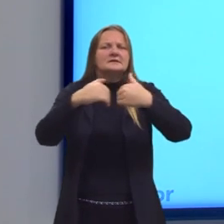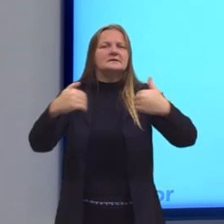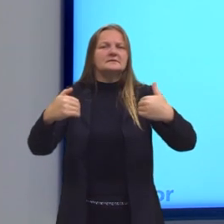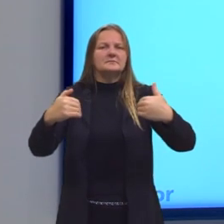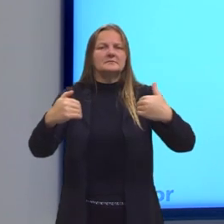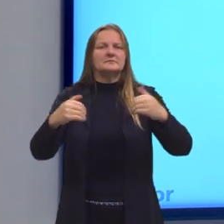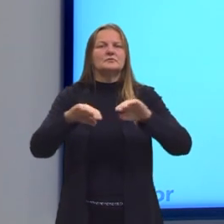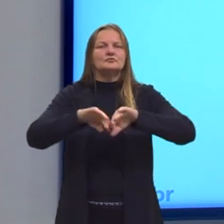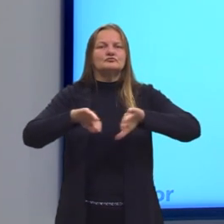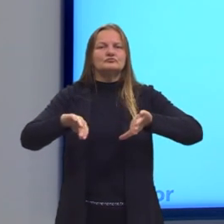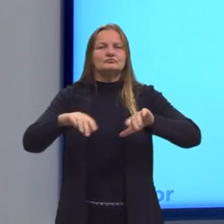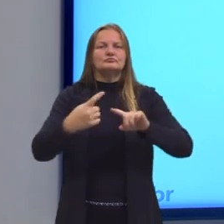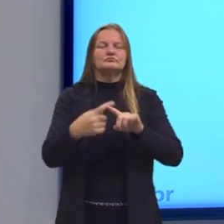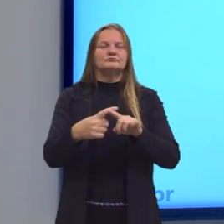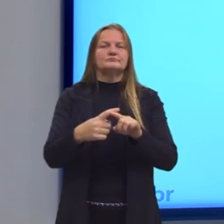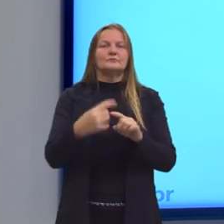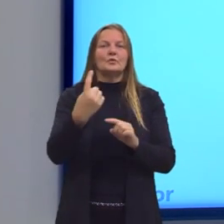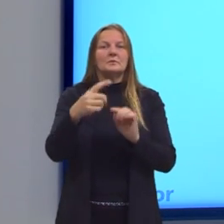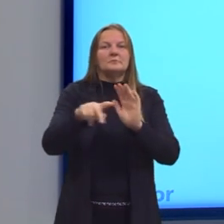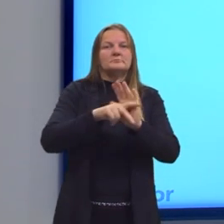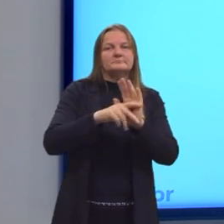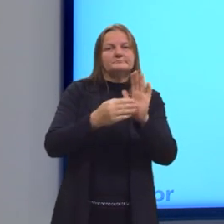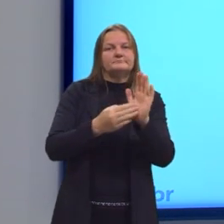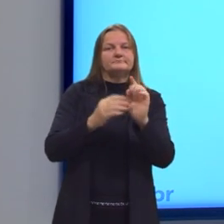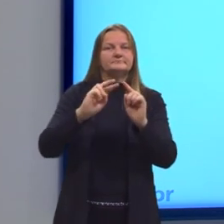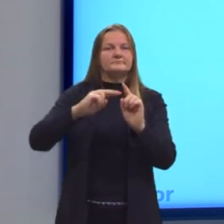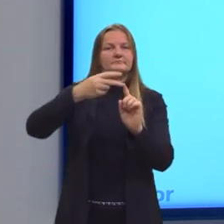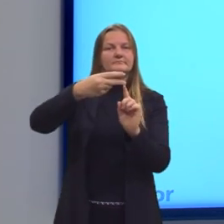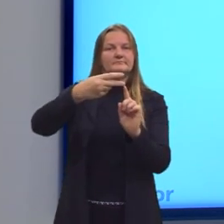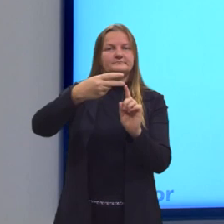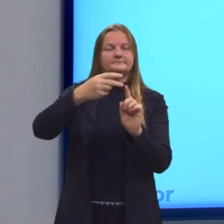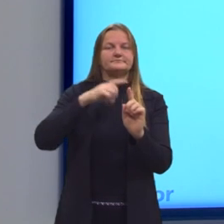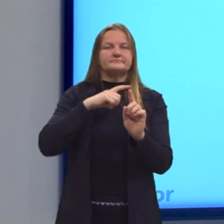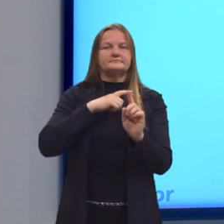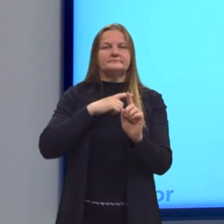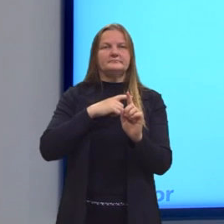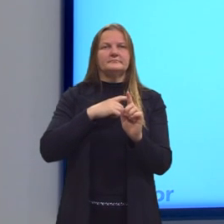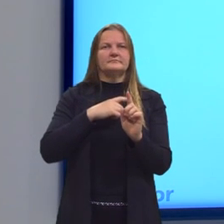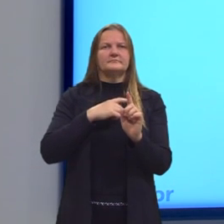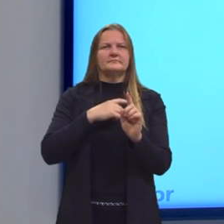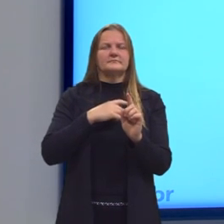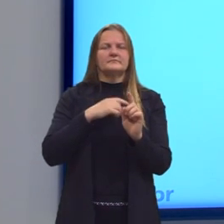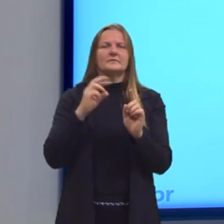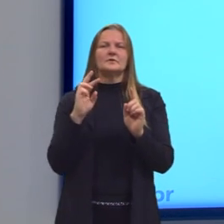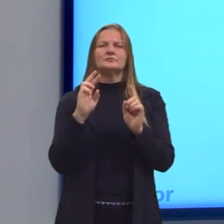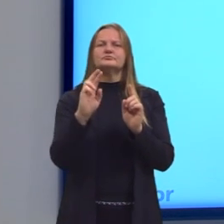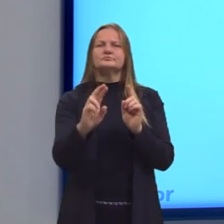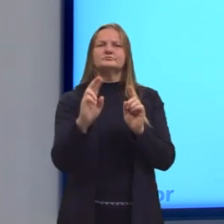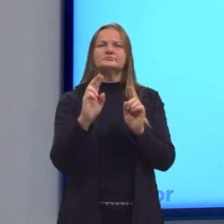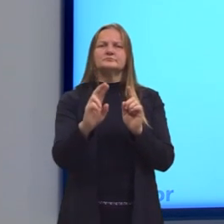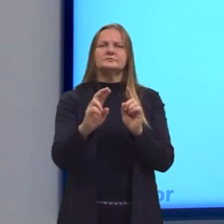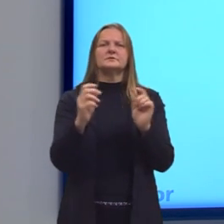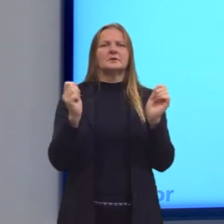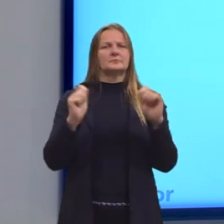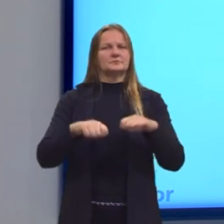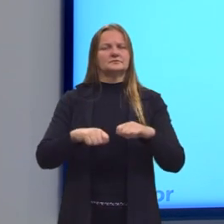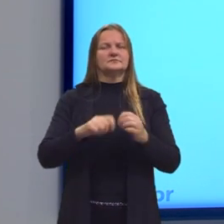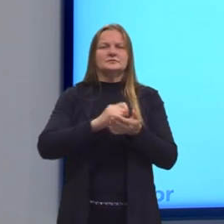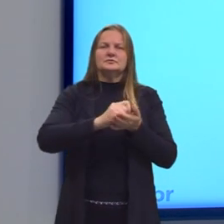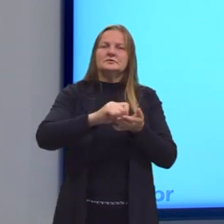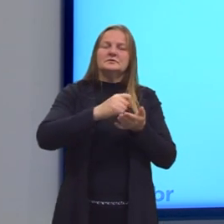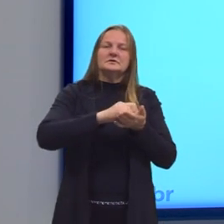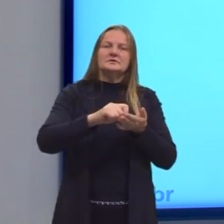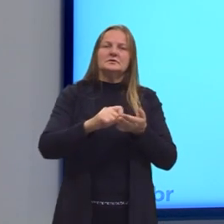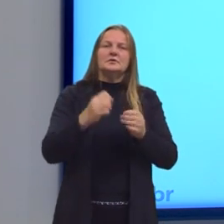forma? Porque uma das propriedades da potência é que nós temos ali o resultado. Ele pode ser escrito